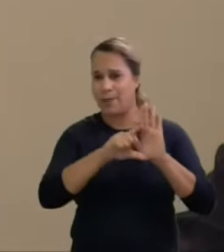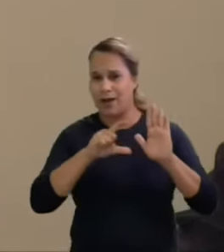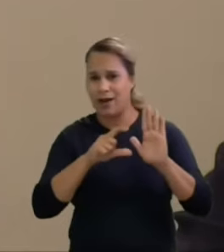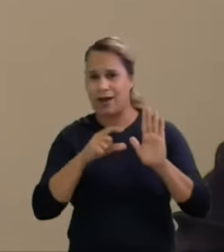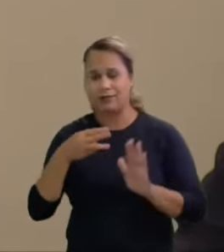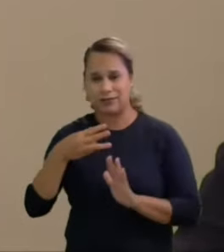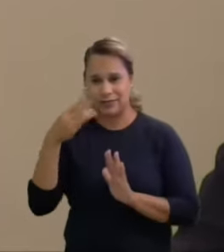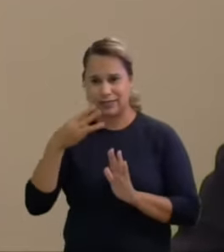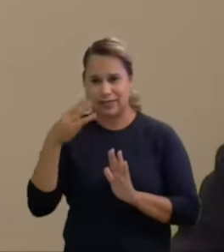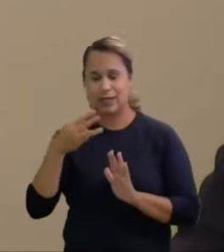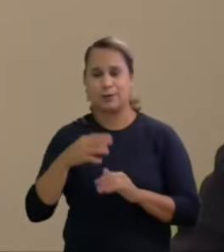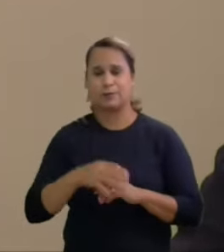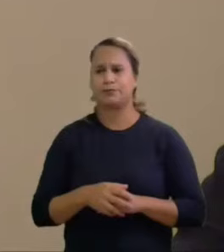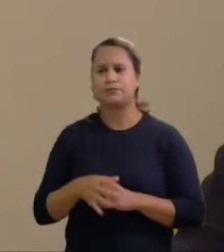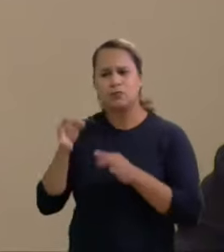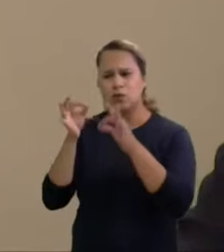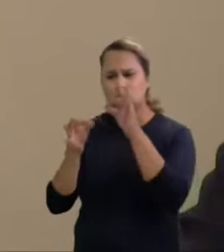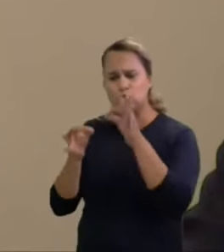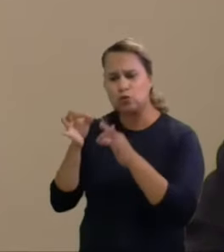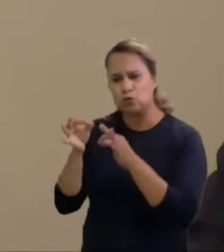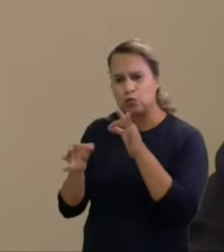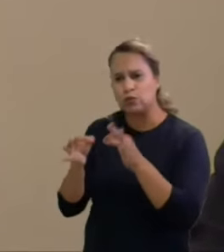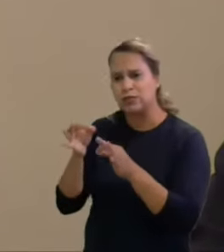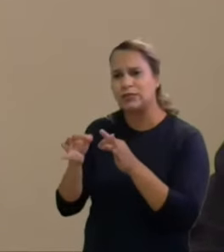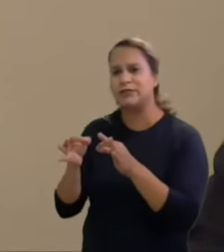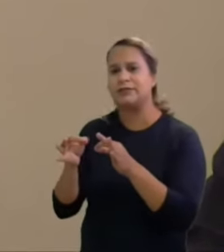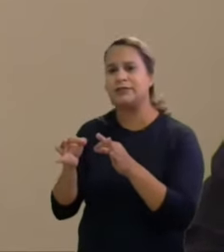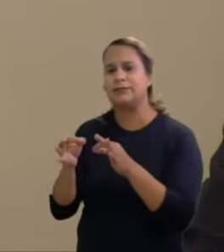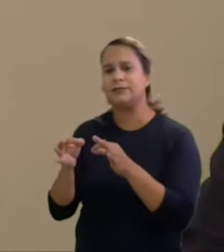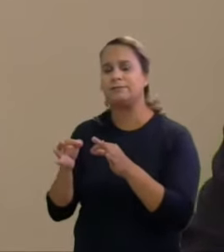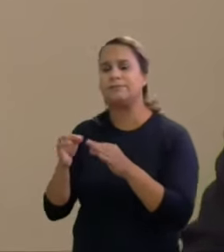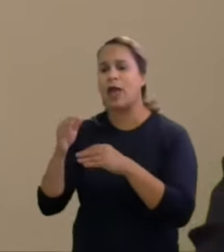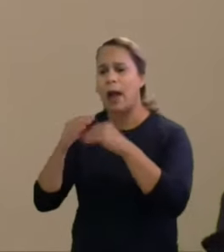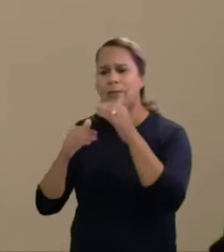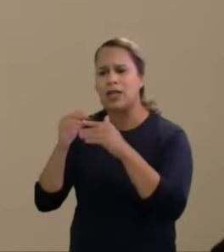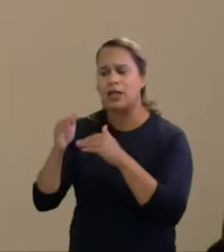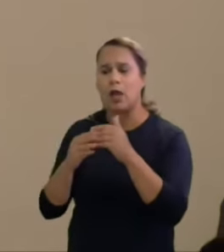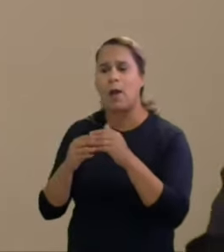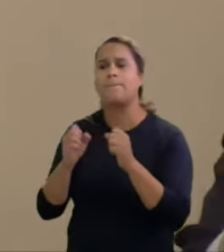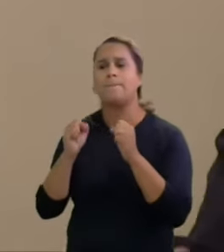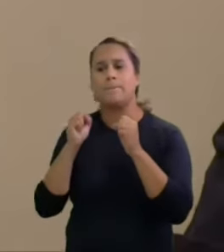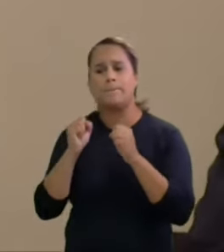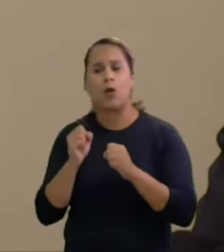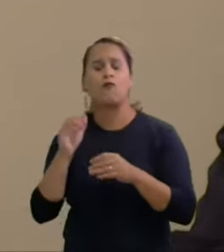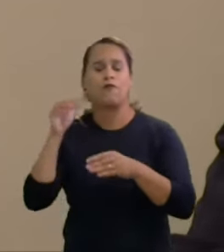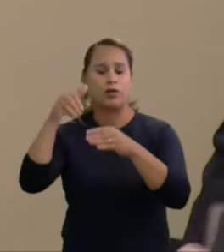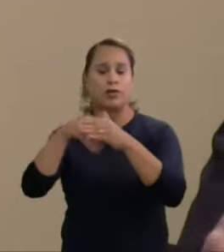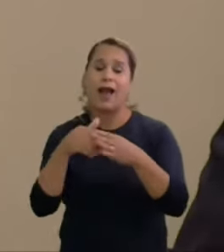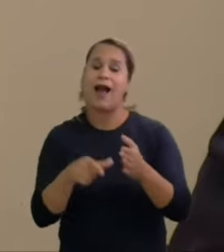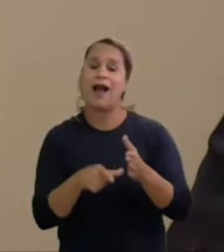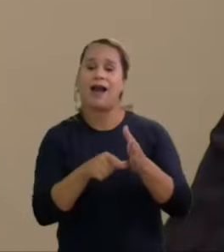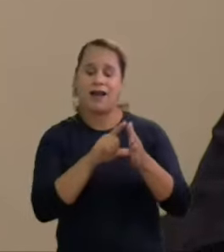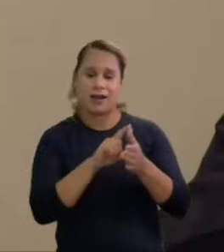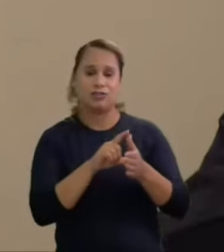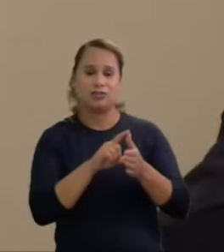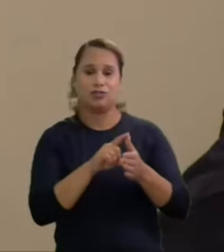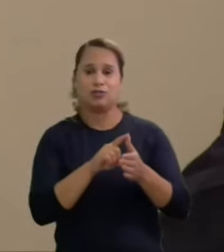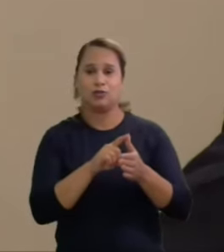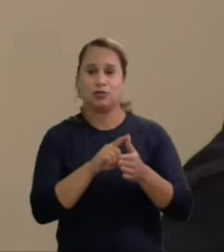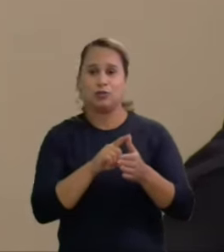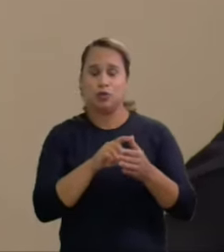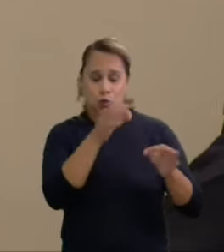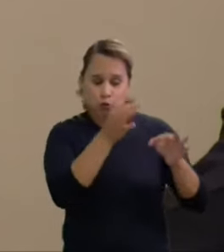vista os juízes que se considerarem habilitados poderão votar antes que seja suspenso julgamento então isso é uma previsão